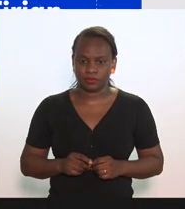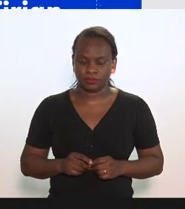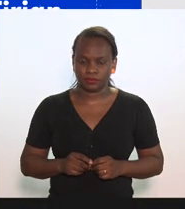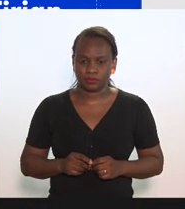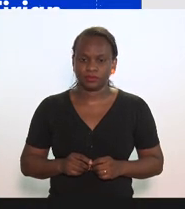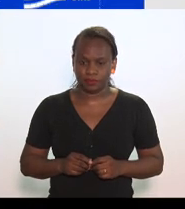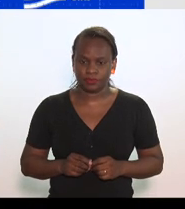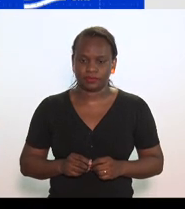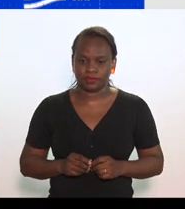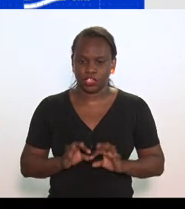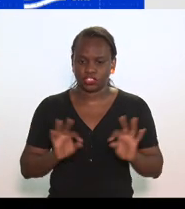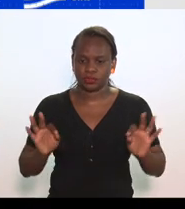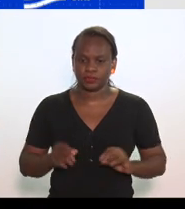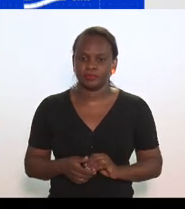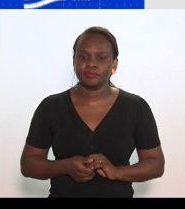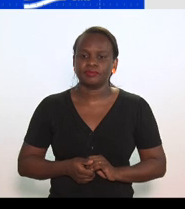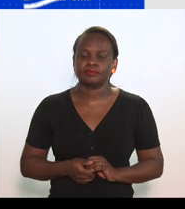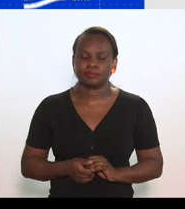Ótimo.